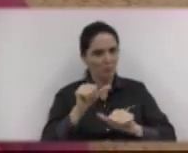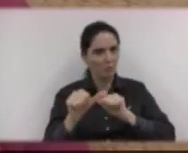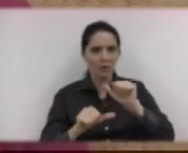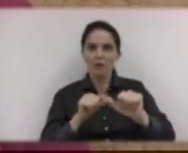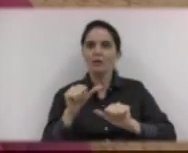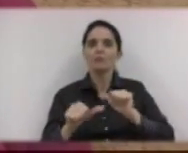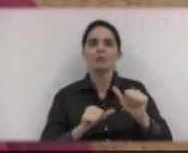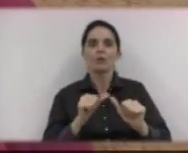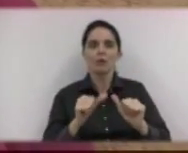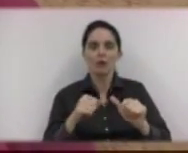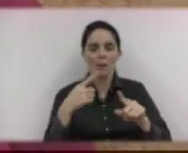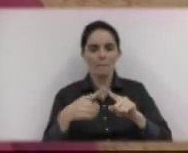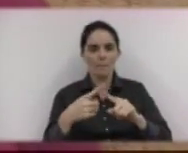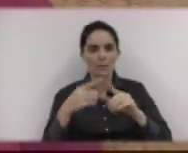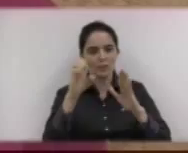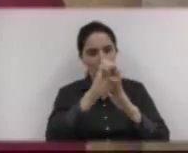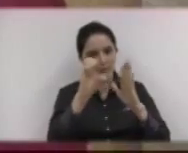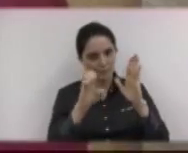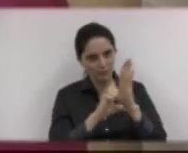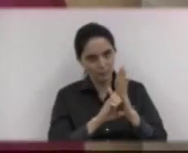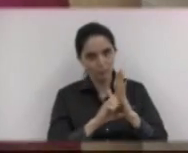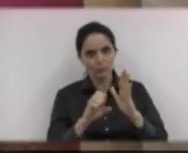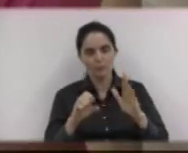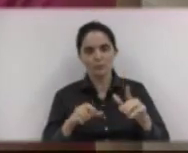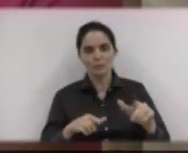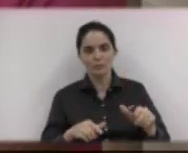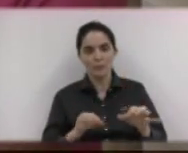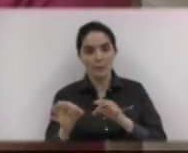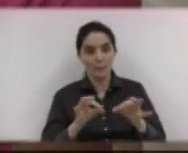foi construído pelos trabalhadores. Obrigada.